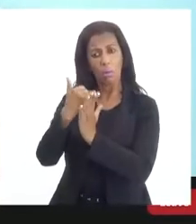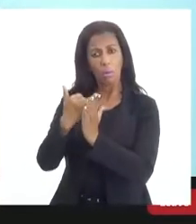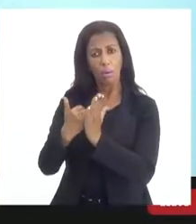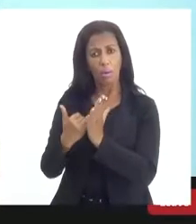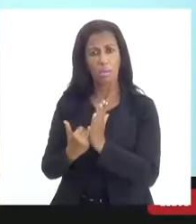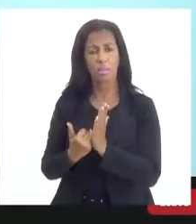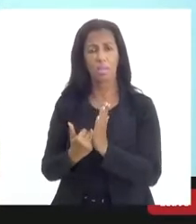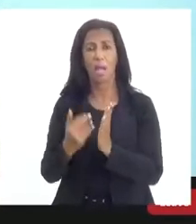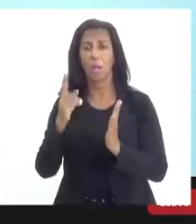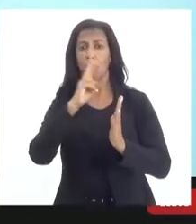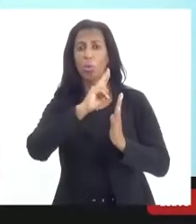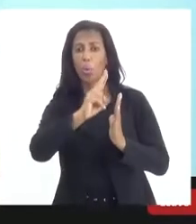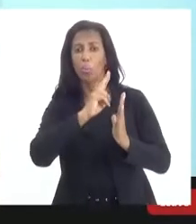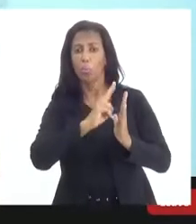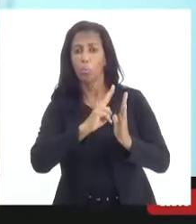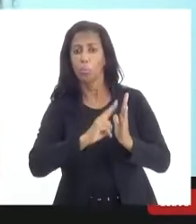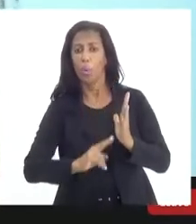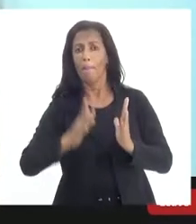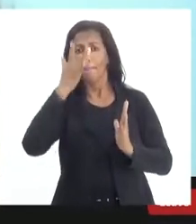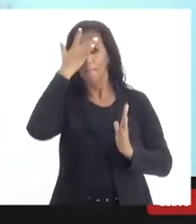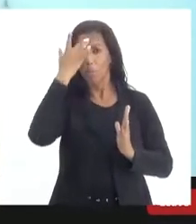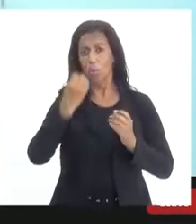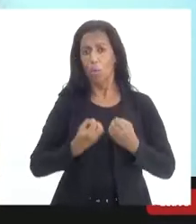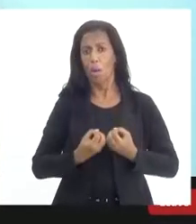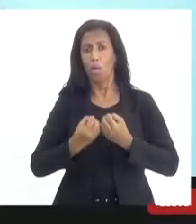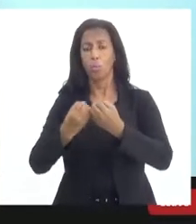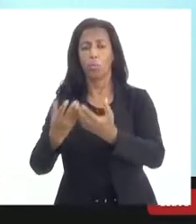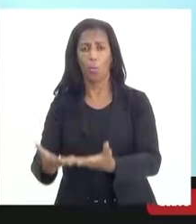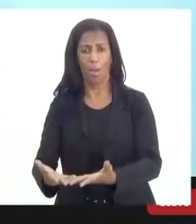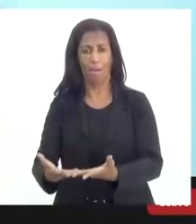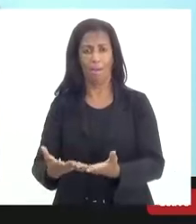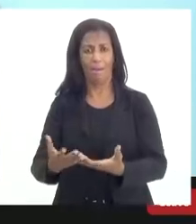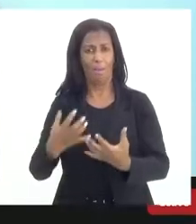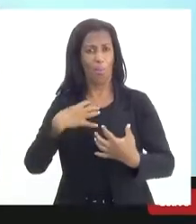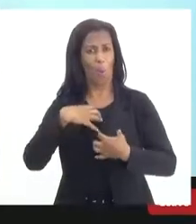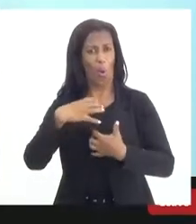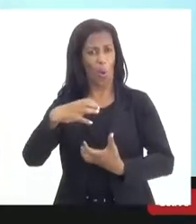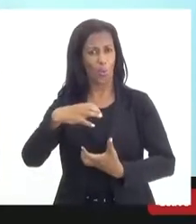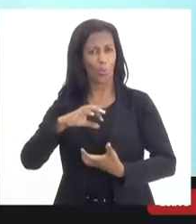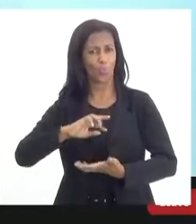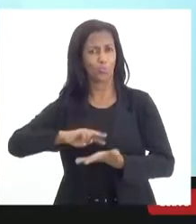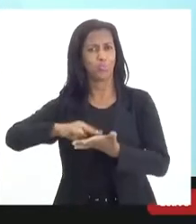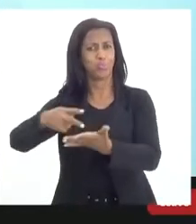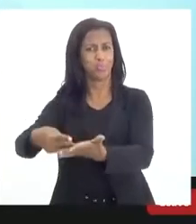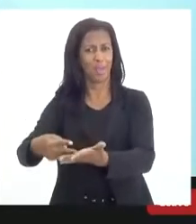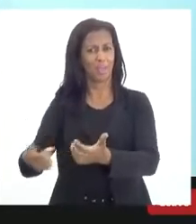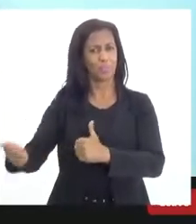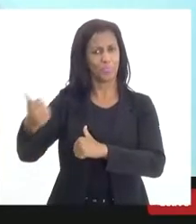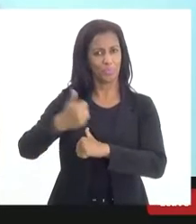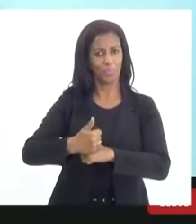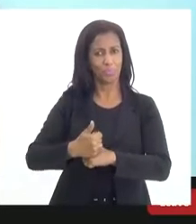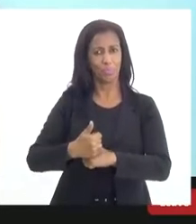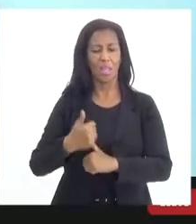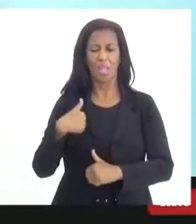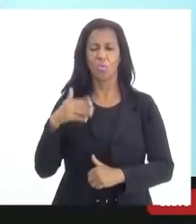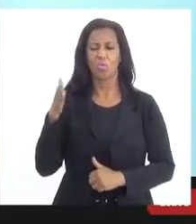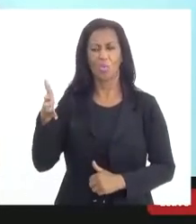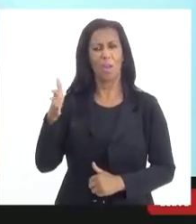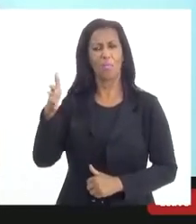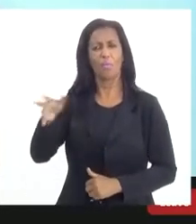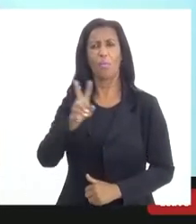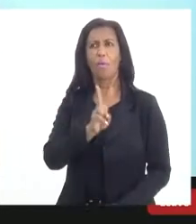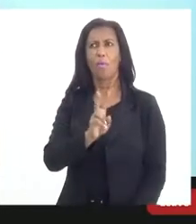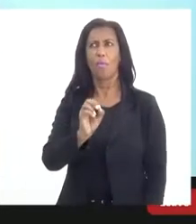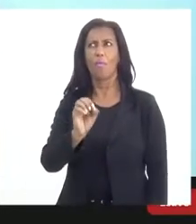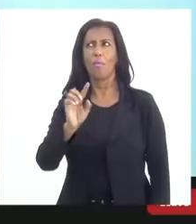de doadores. Eu já participei de um movimento desse no município de Volta Redonda, eu sinceramente não me lembro o